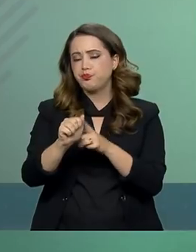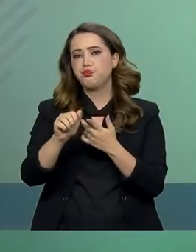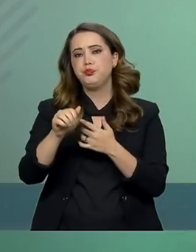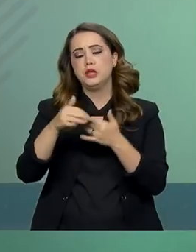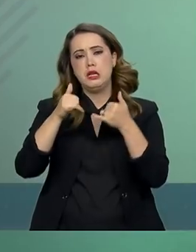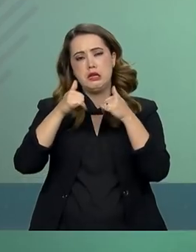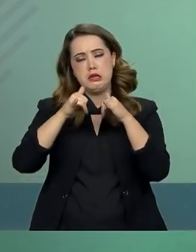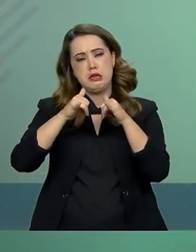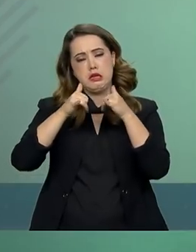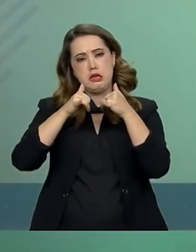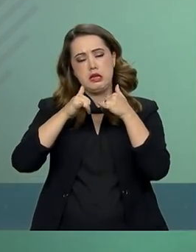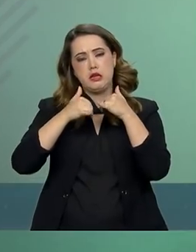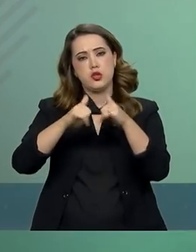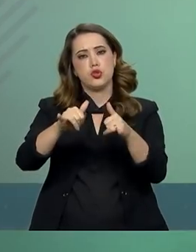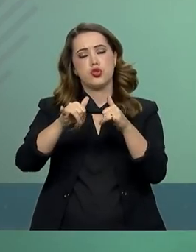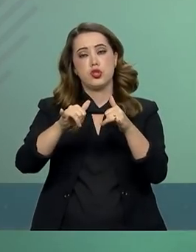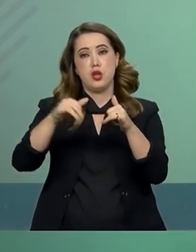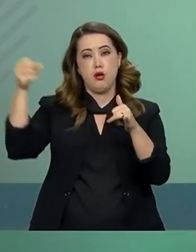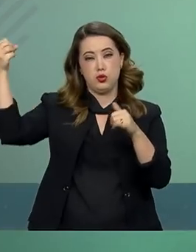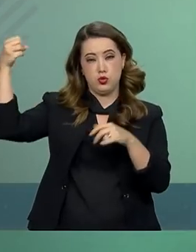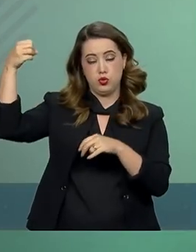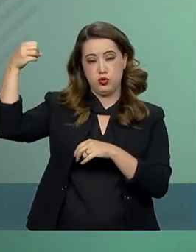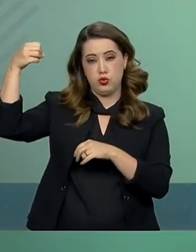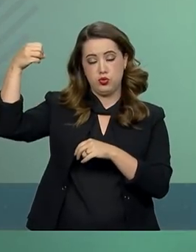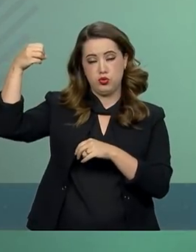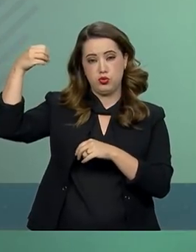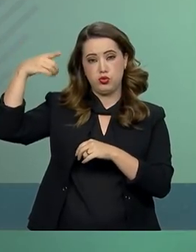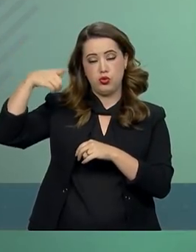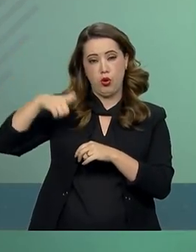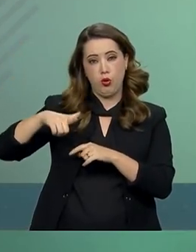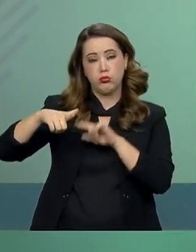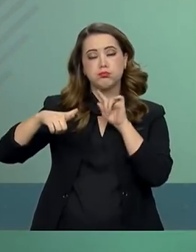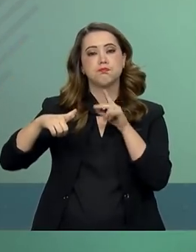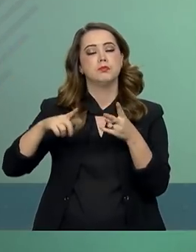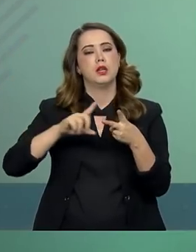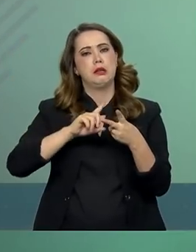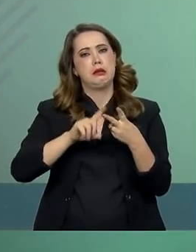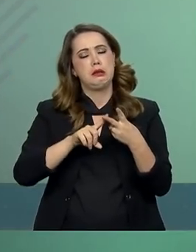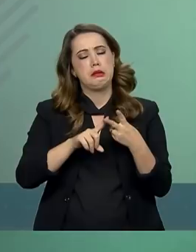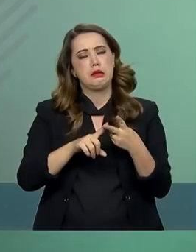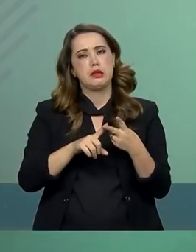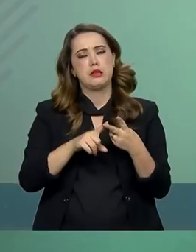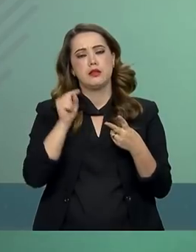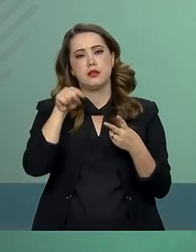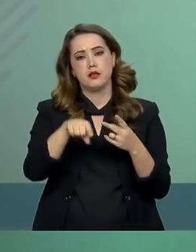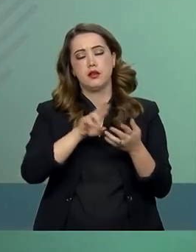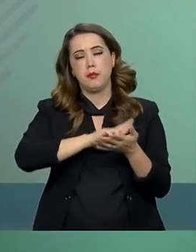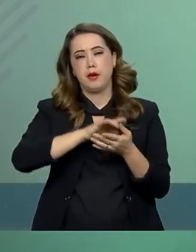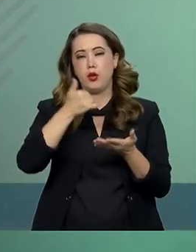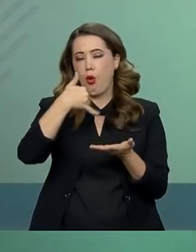O início do suprimento está previsto para junho de 2021.